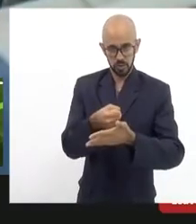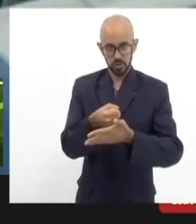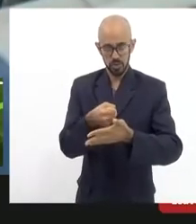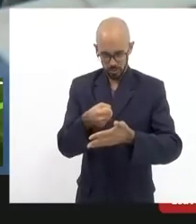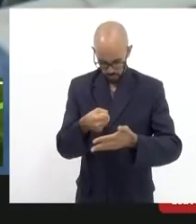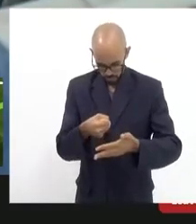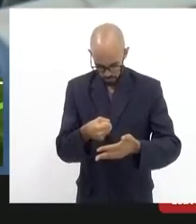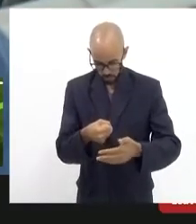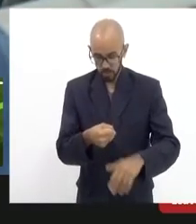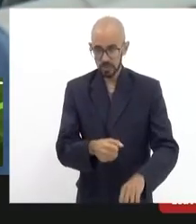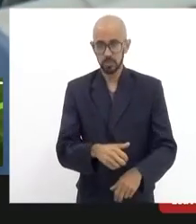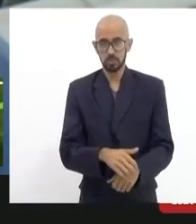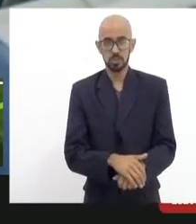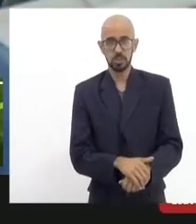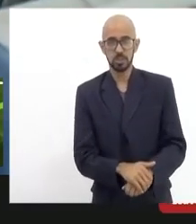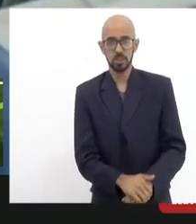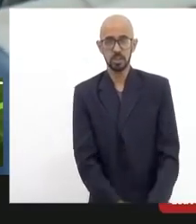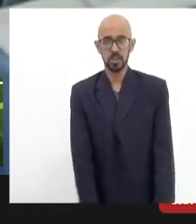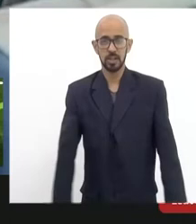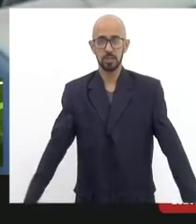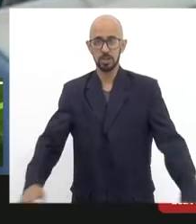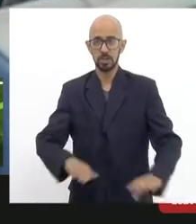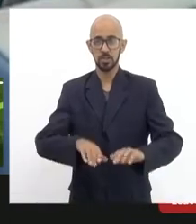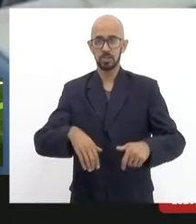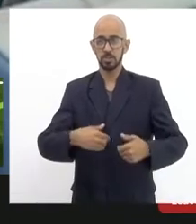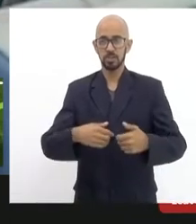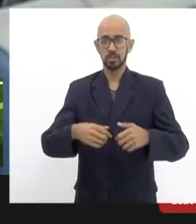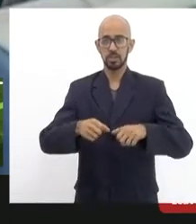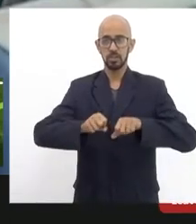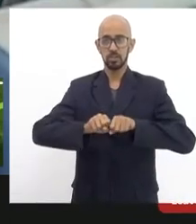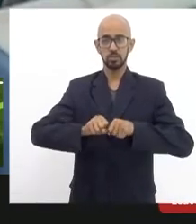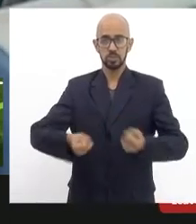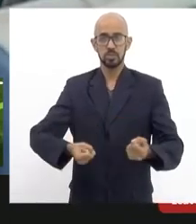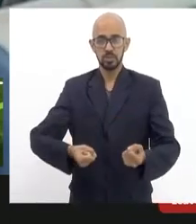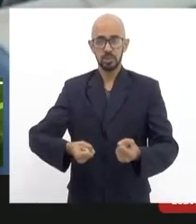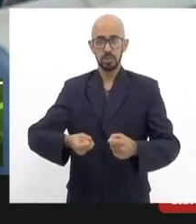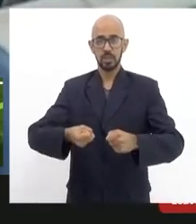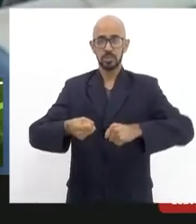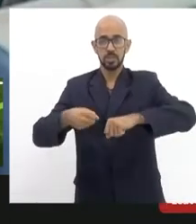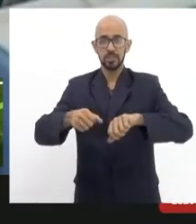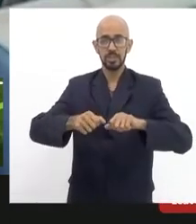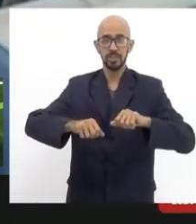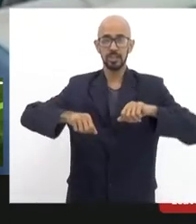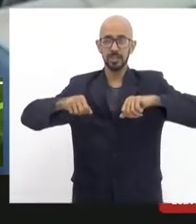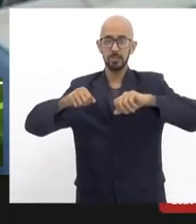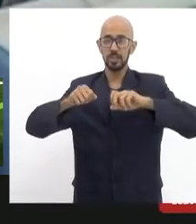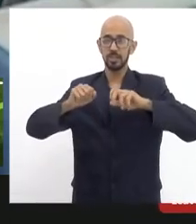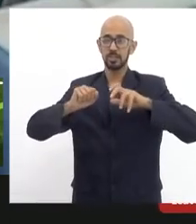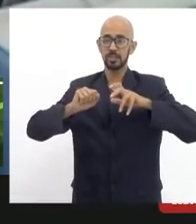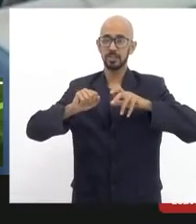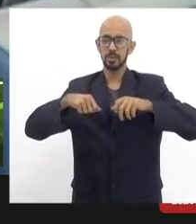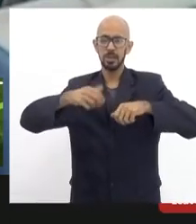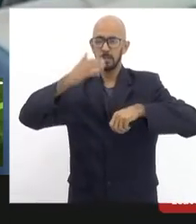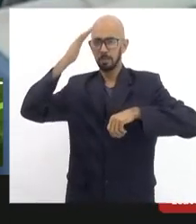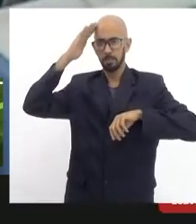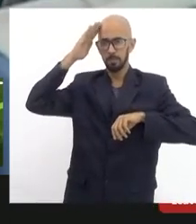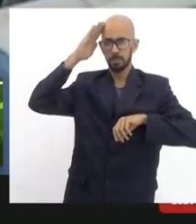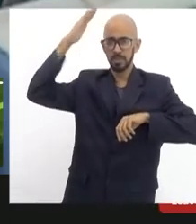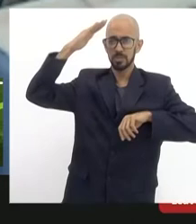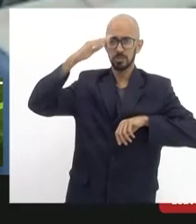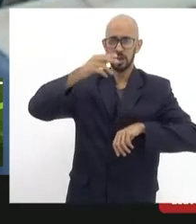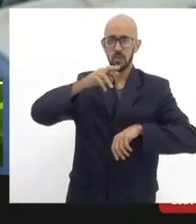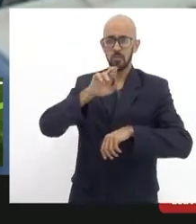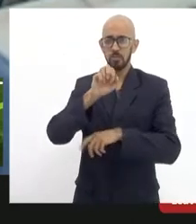e do outro lado um desastre que representou a perda do bonde principalmente no Ramal Palamatos